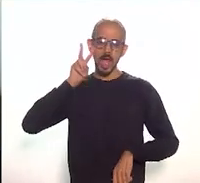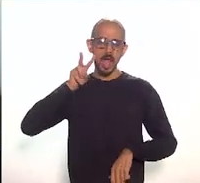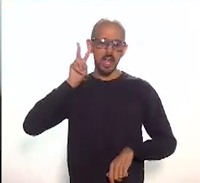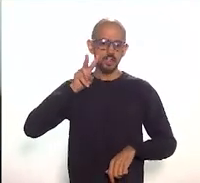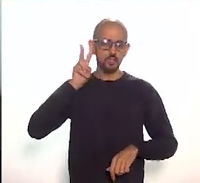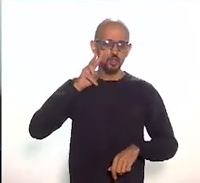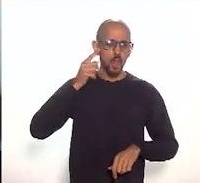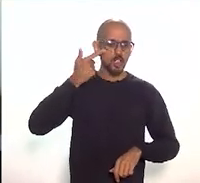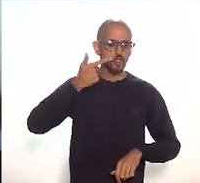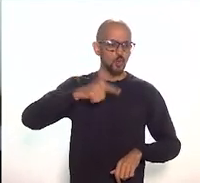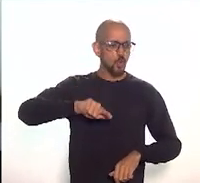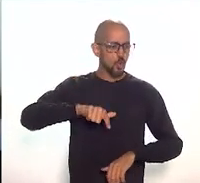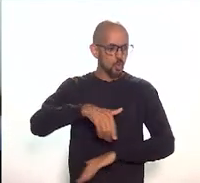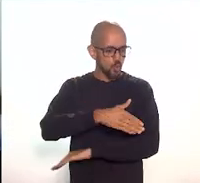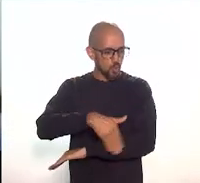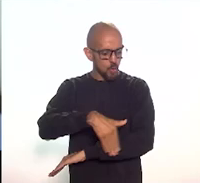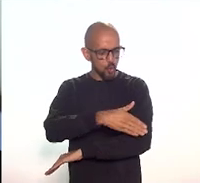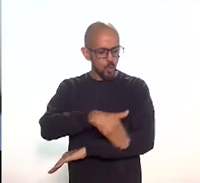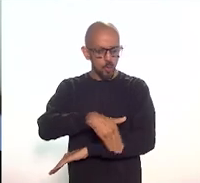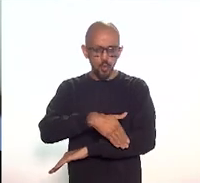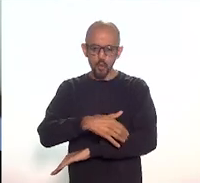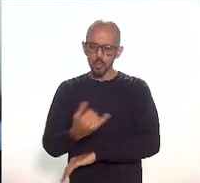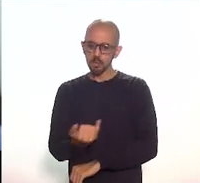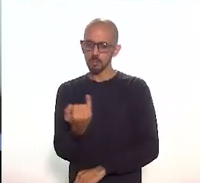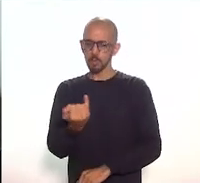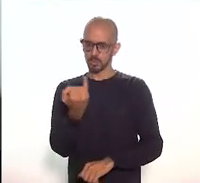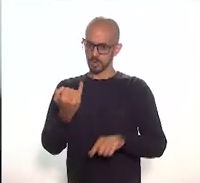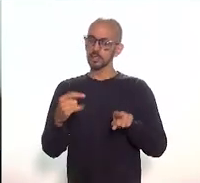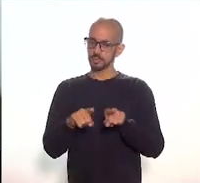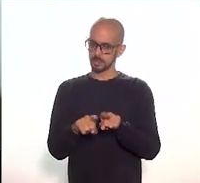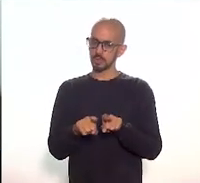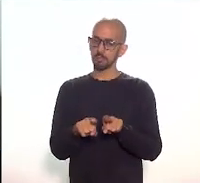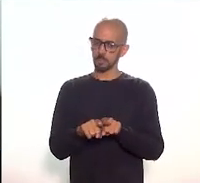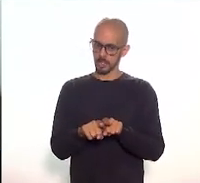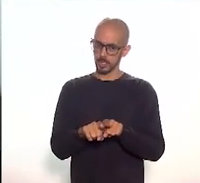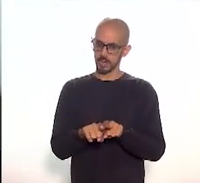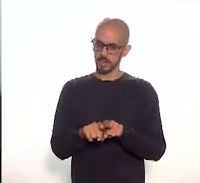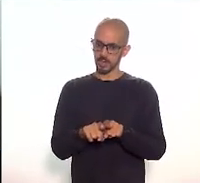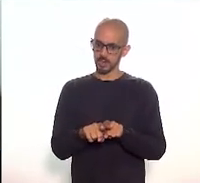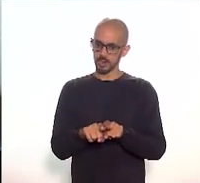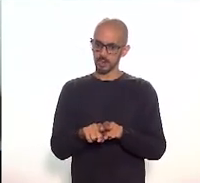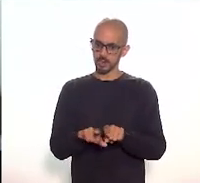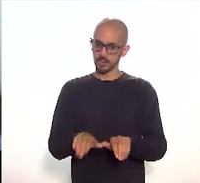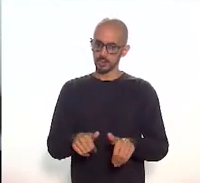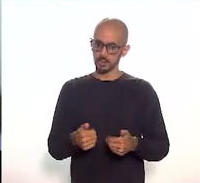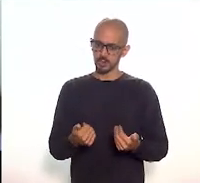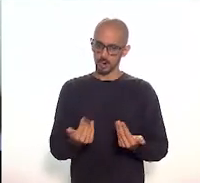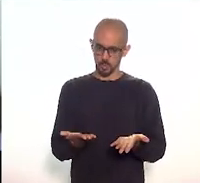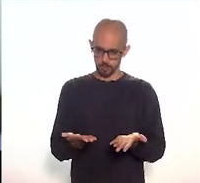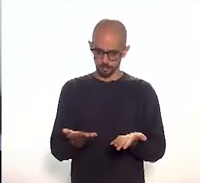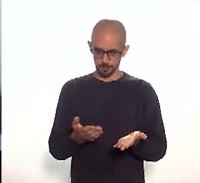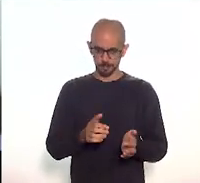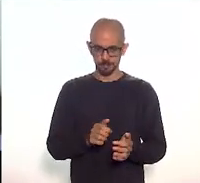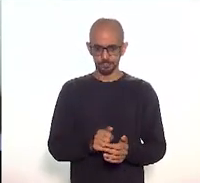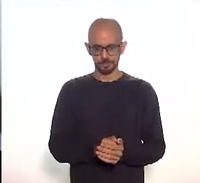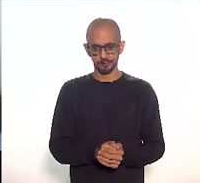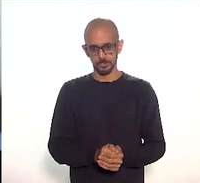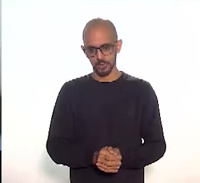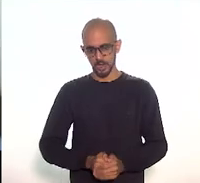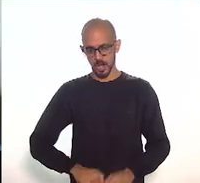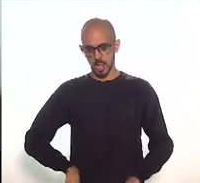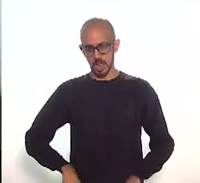e tantos logradouros importantes. Então, os dois